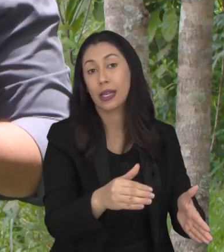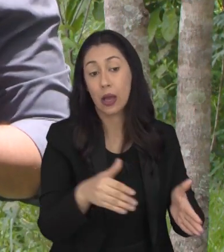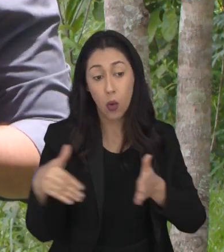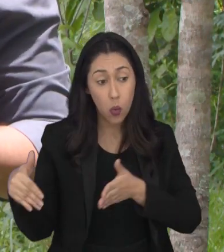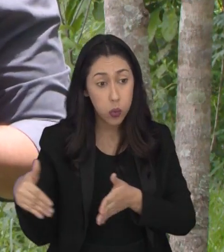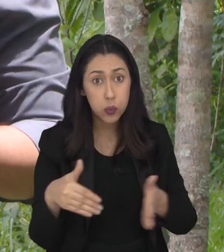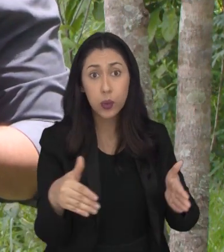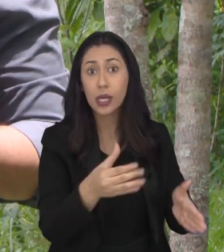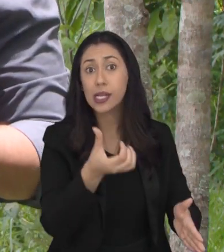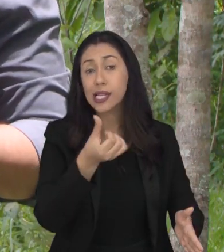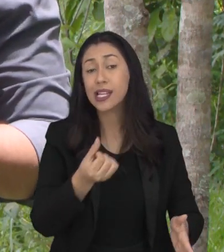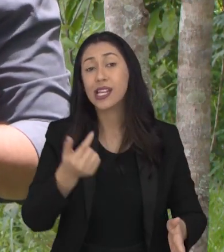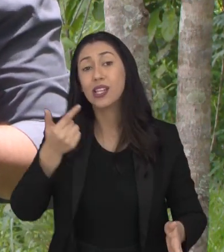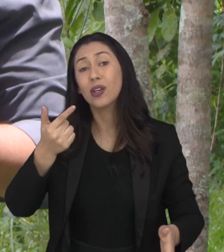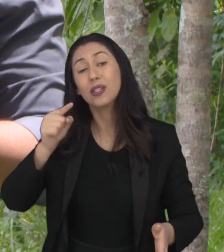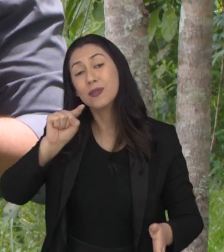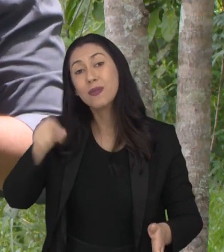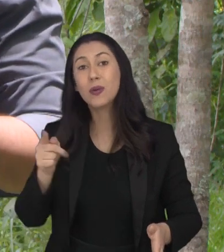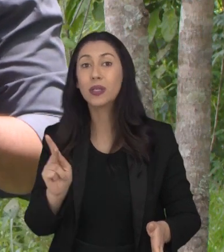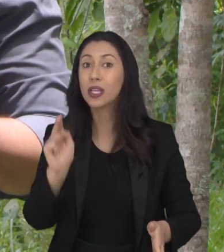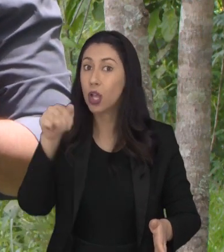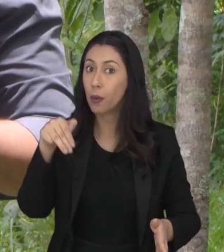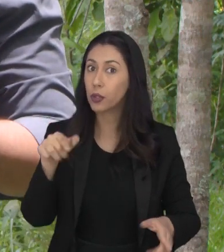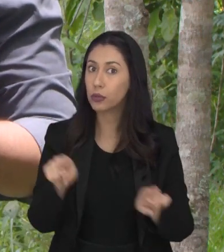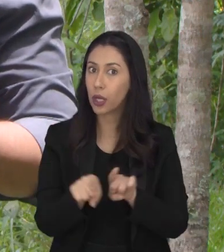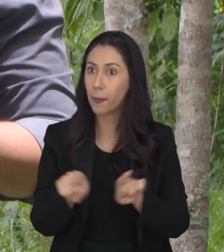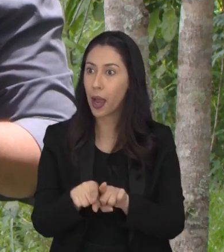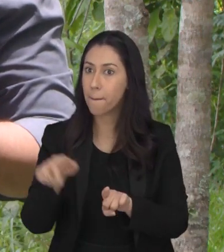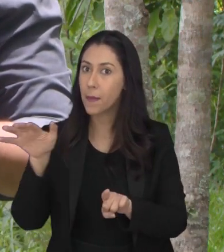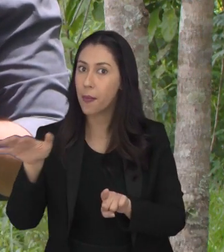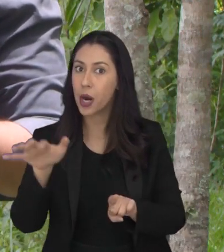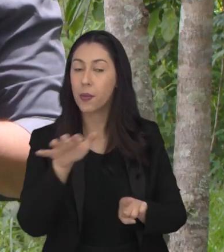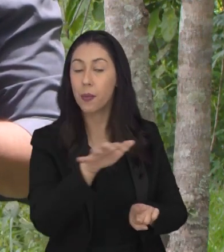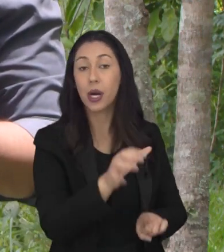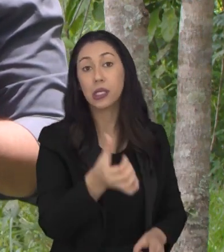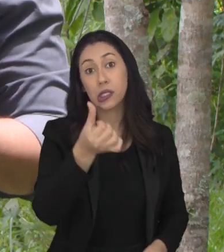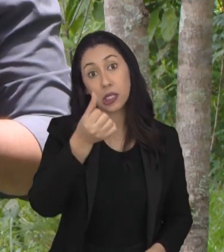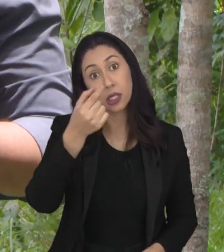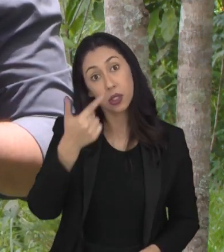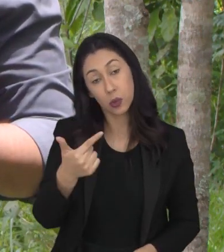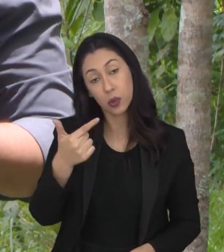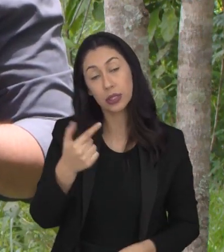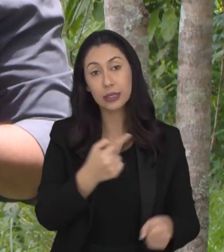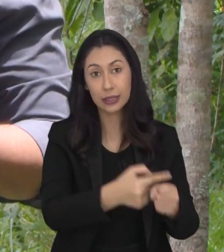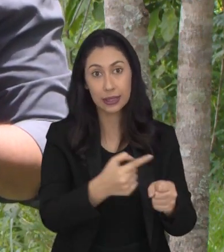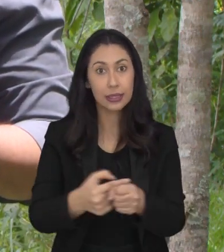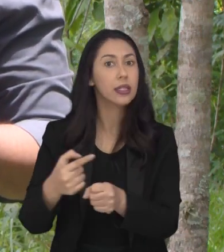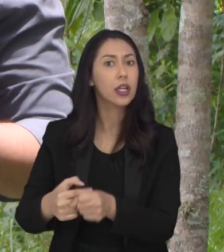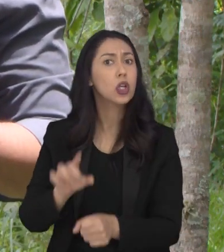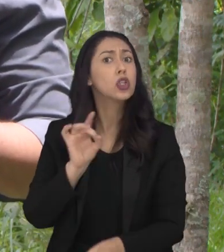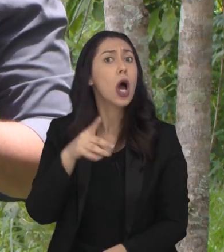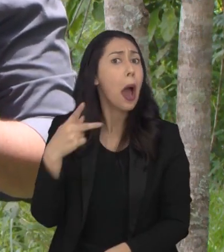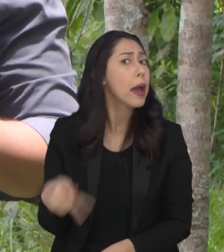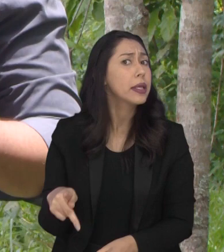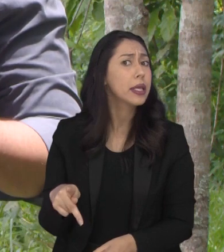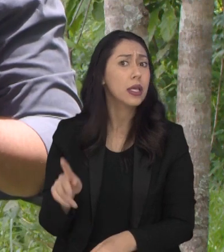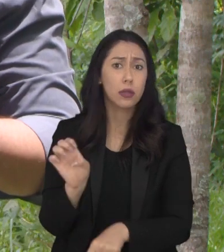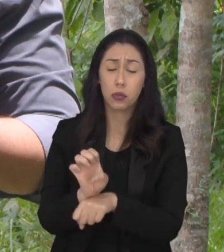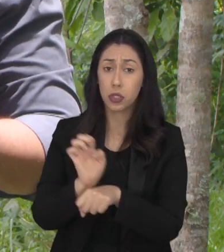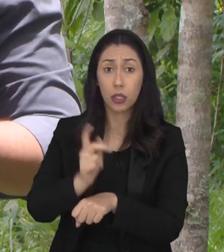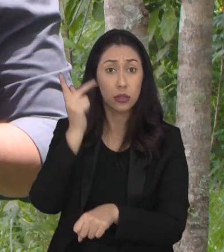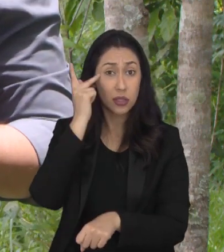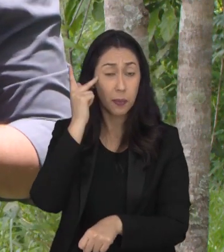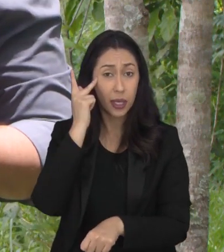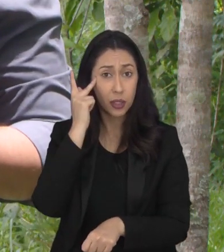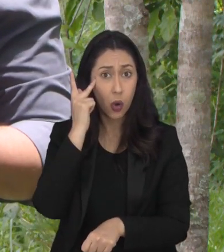mil quilômetros quadrados e abrange 184 cidades. Só no estado de São Paulo são mais de 2